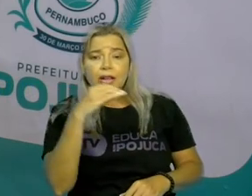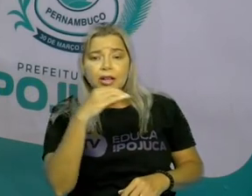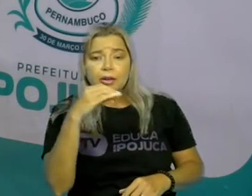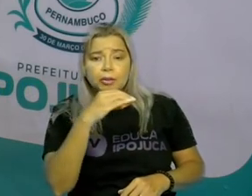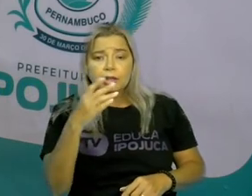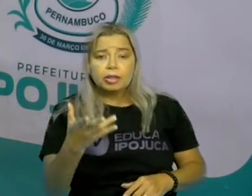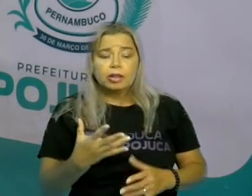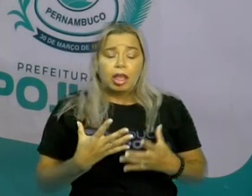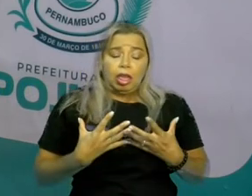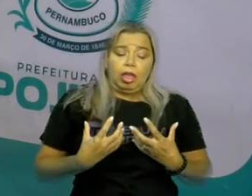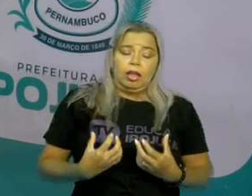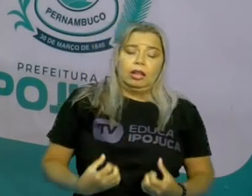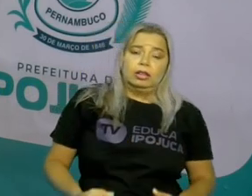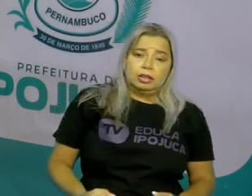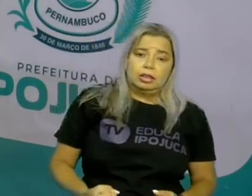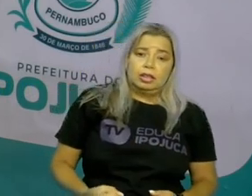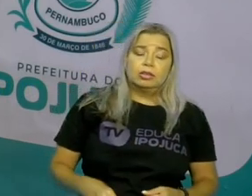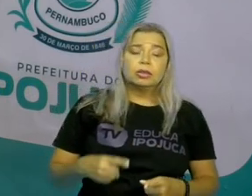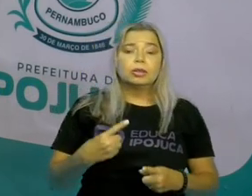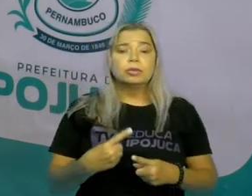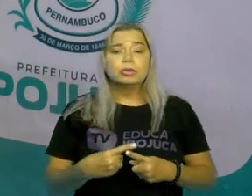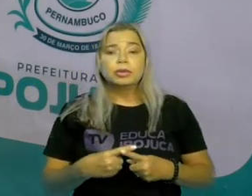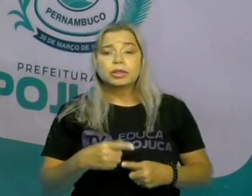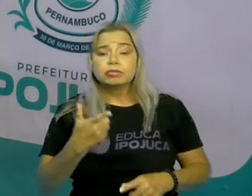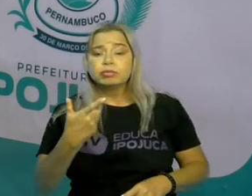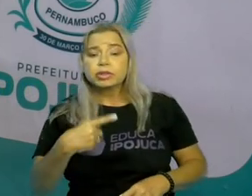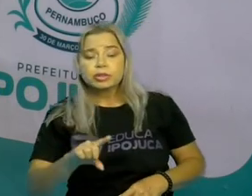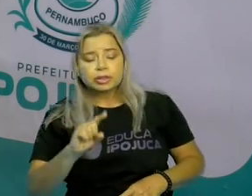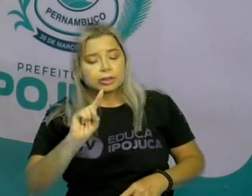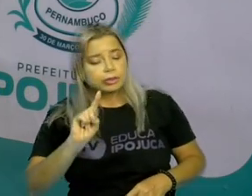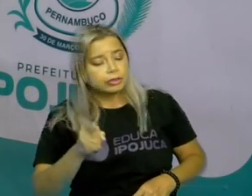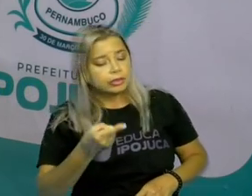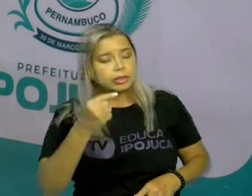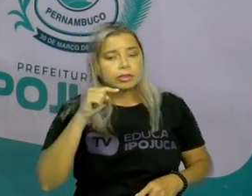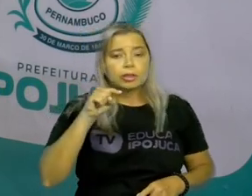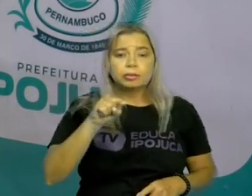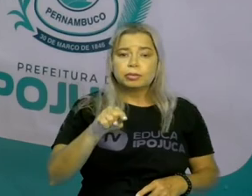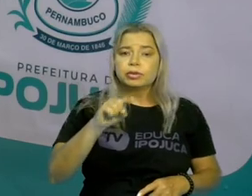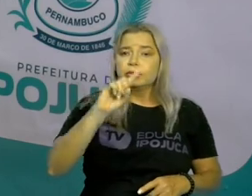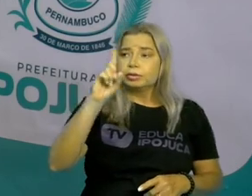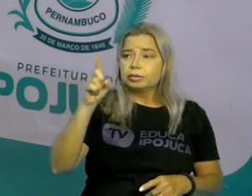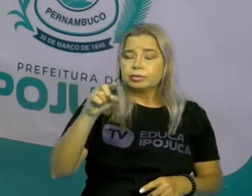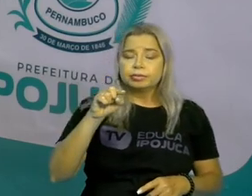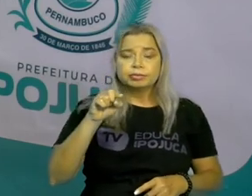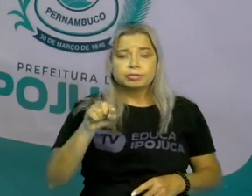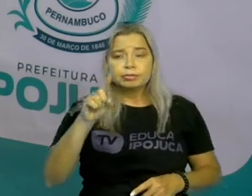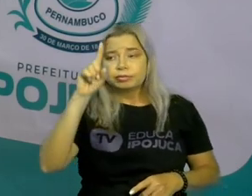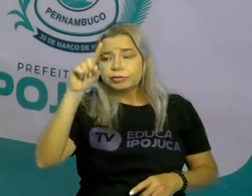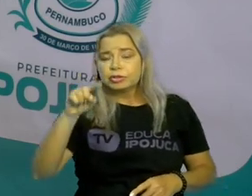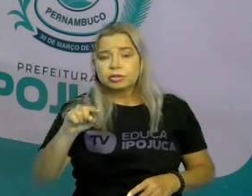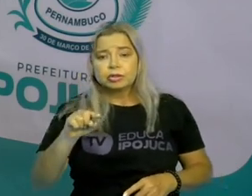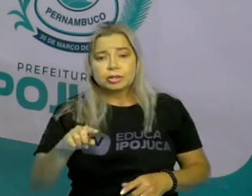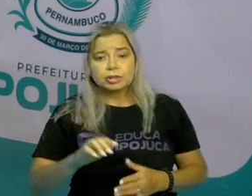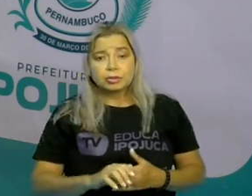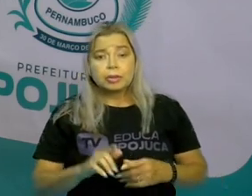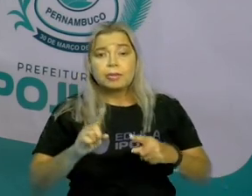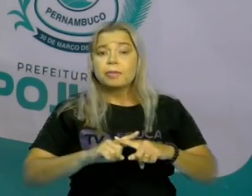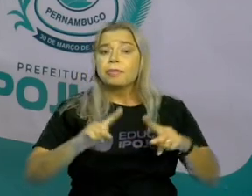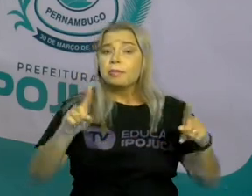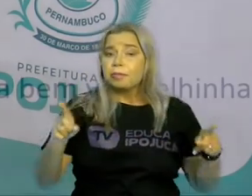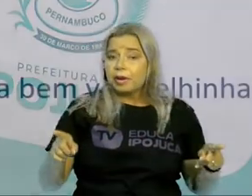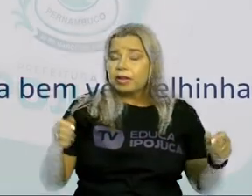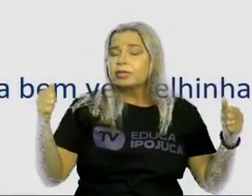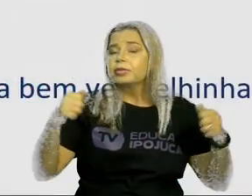existe pontuação. Agora, vamos ler o mesmo texto com pontuação para você ver como vai ficar